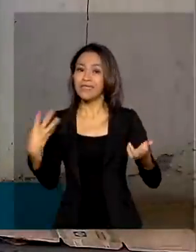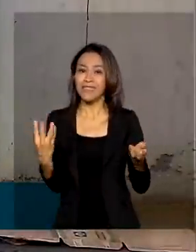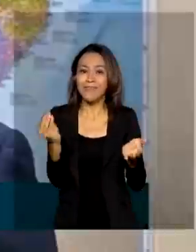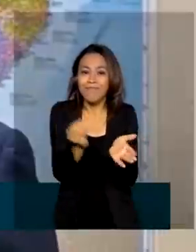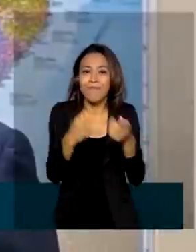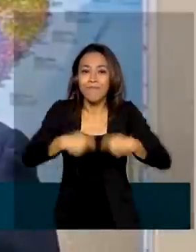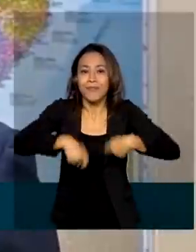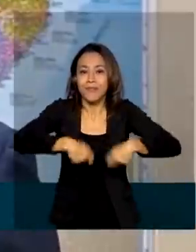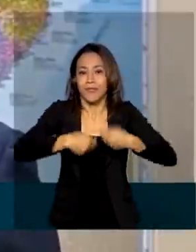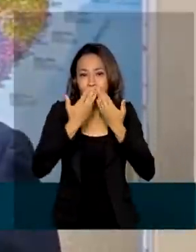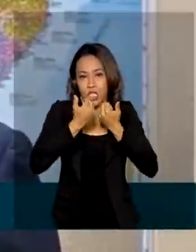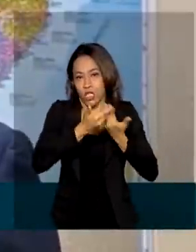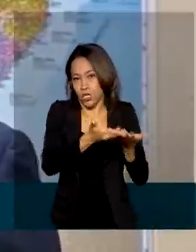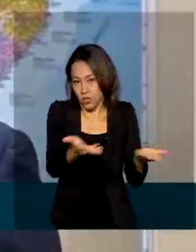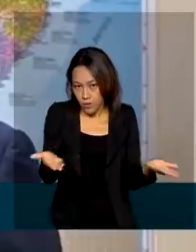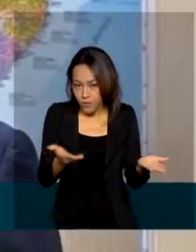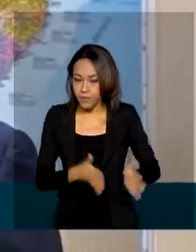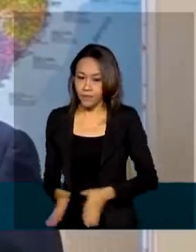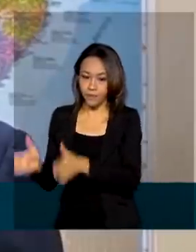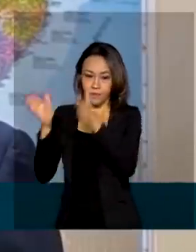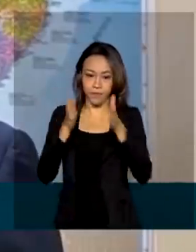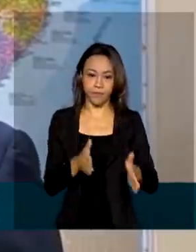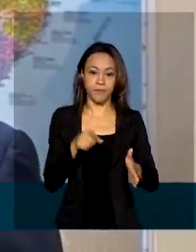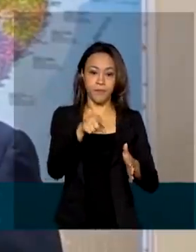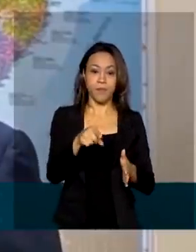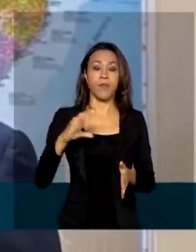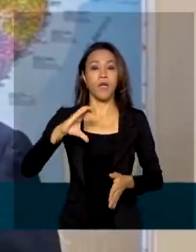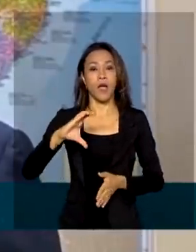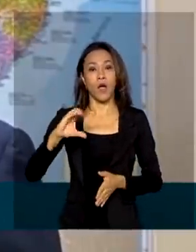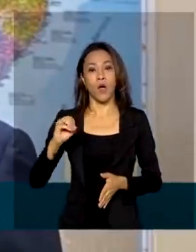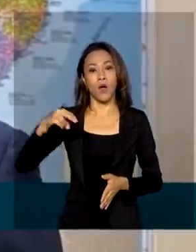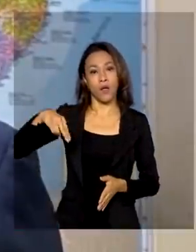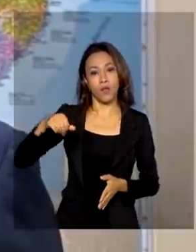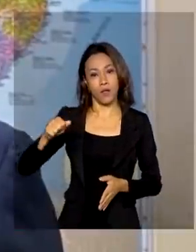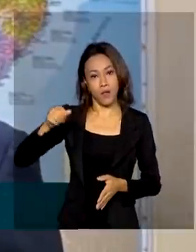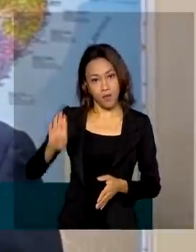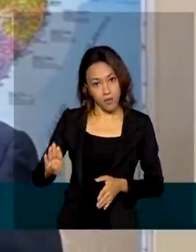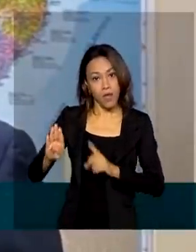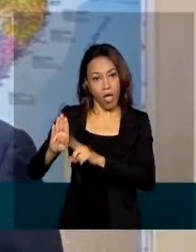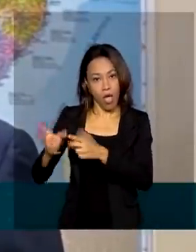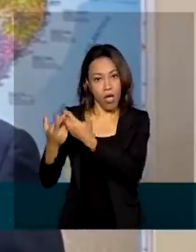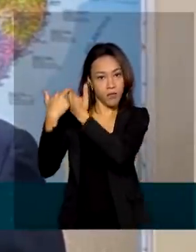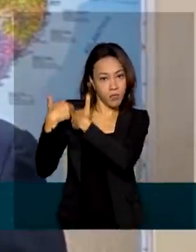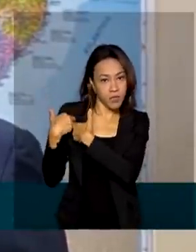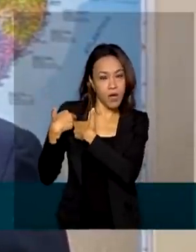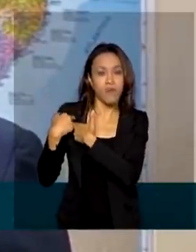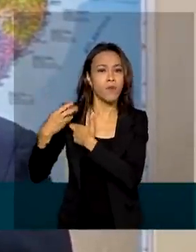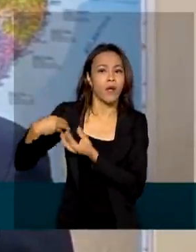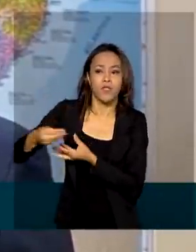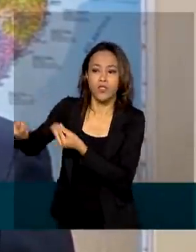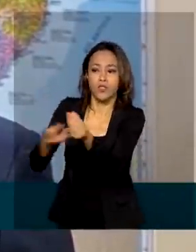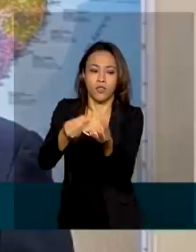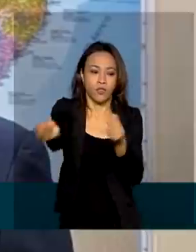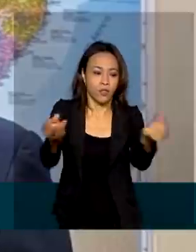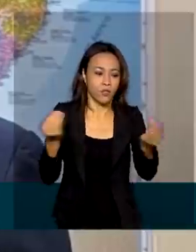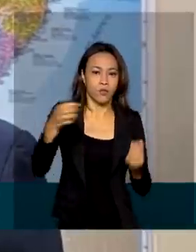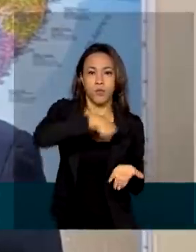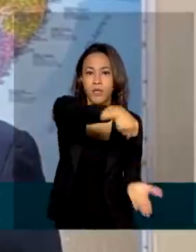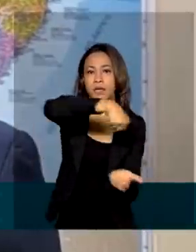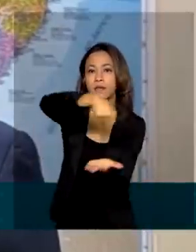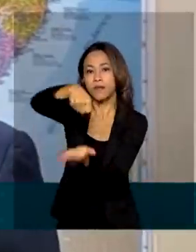alimentar. A Conab está à frente da recepção dos alimentos e a formatação das cestas nas unidades armazenadoras.